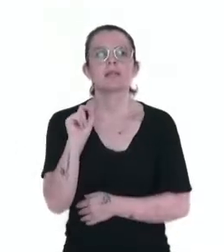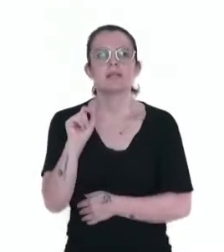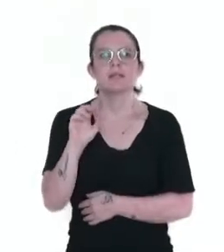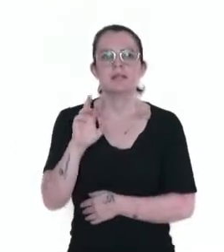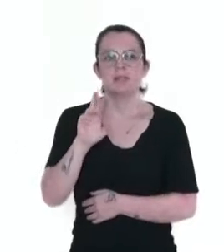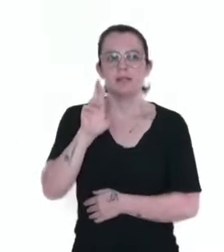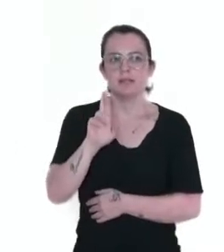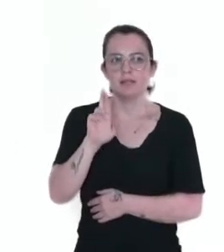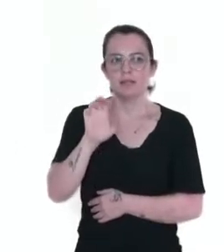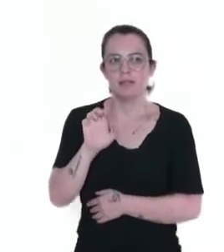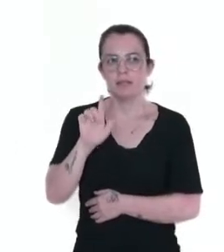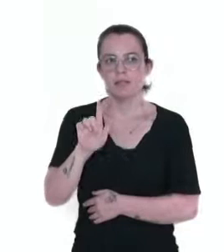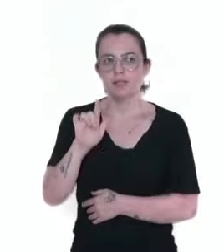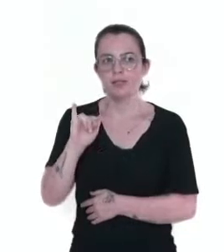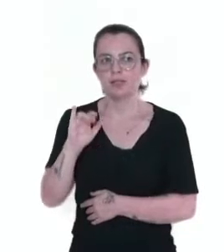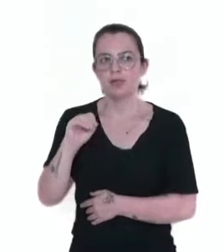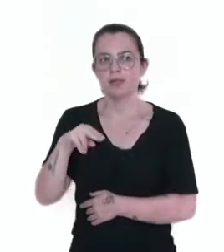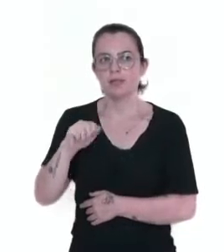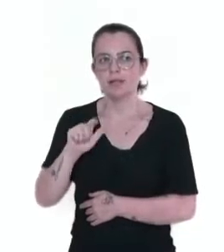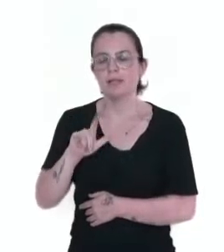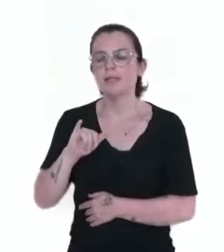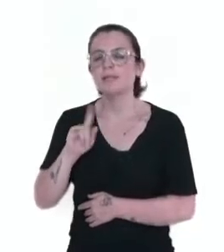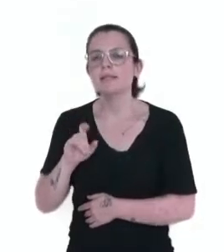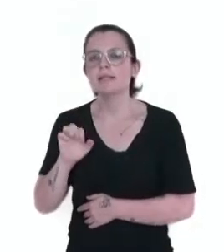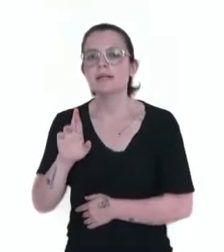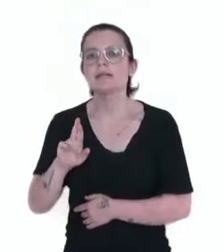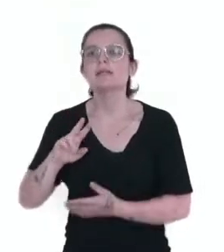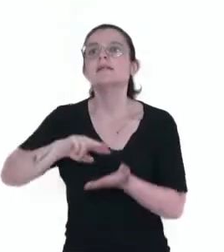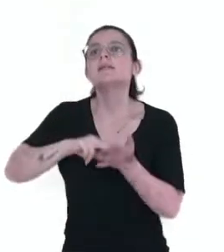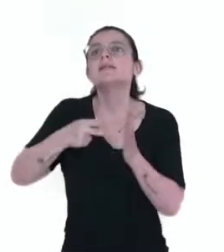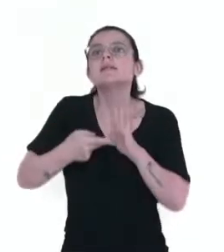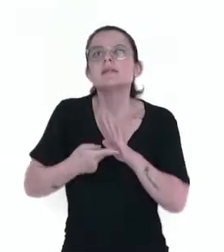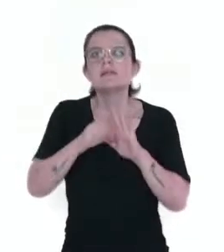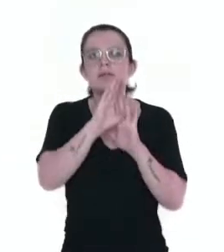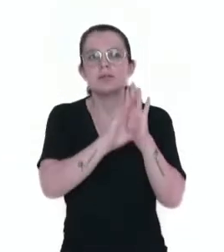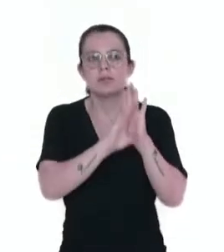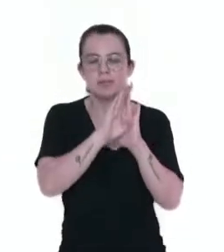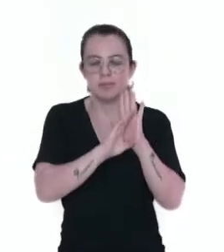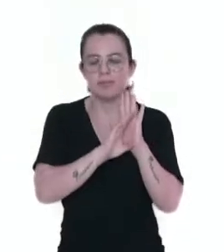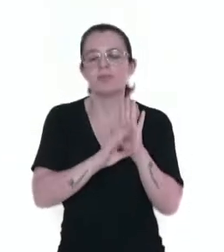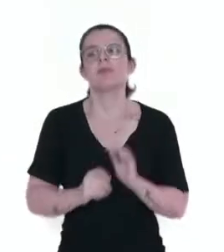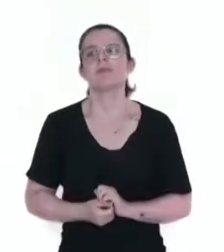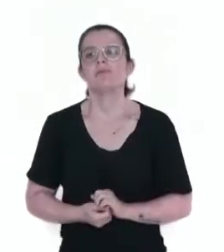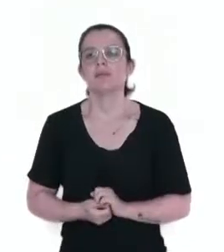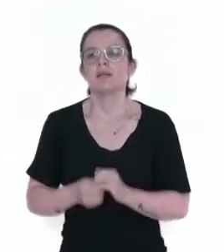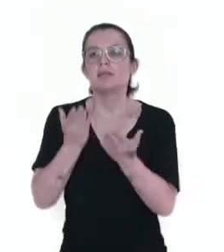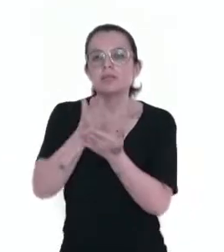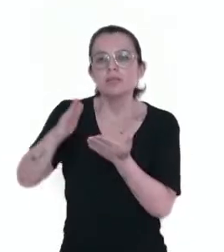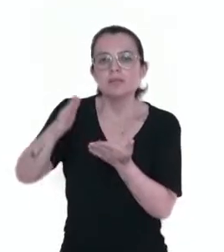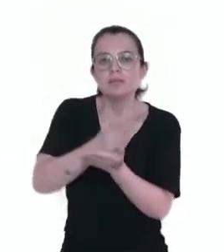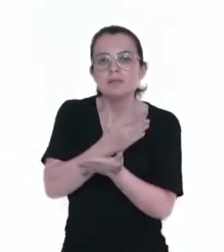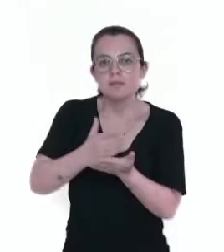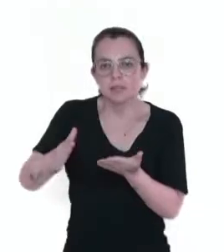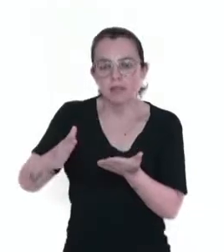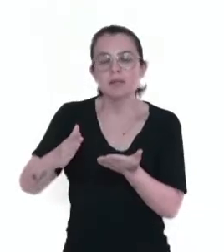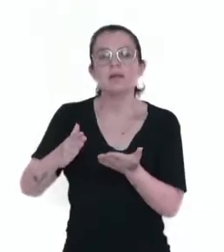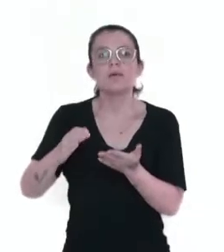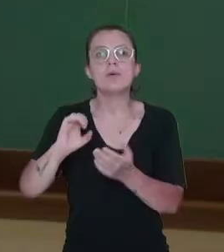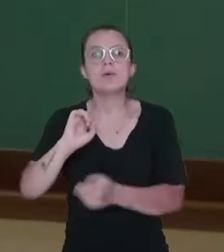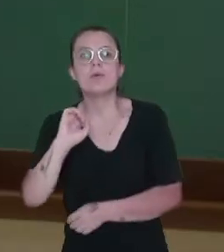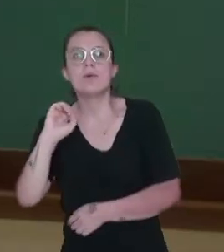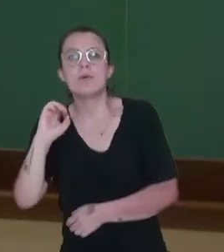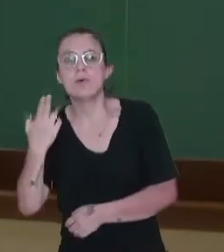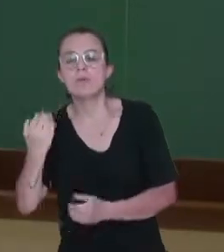regionalizar nada mais é do que dividir ou classificar o